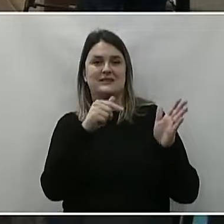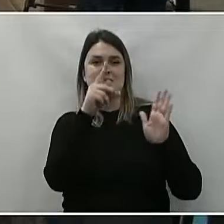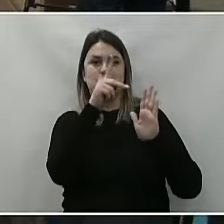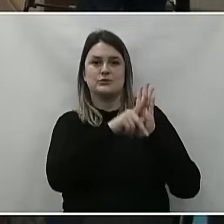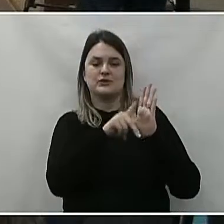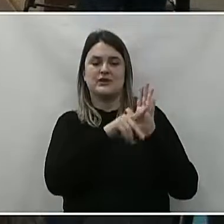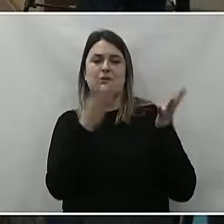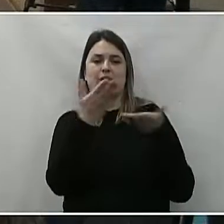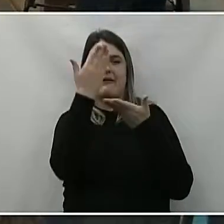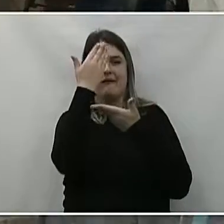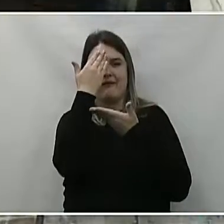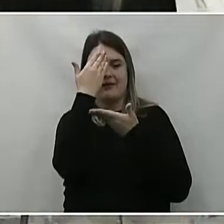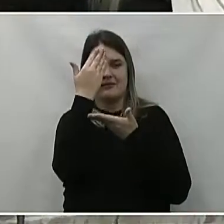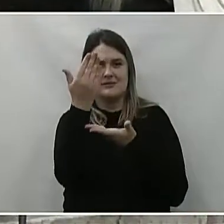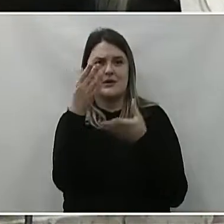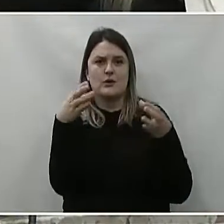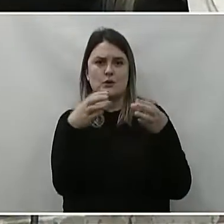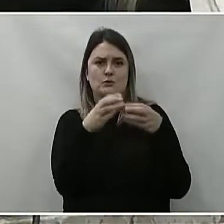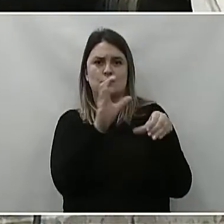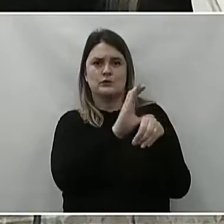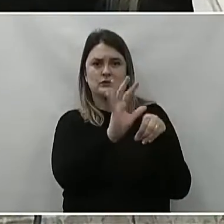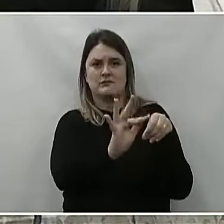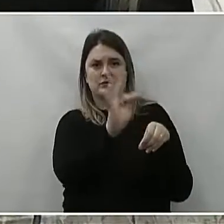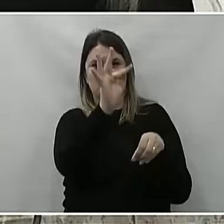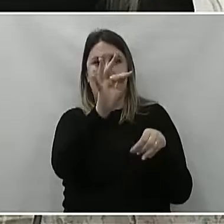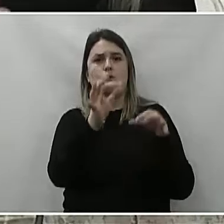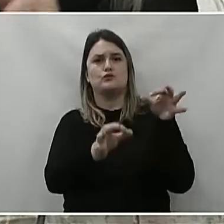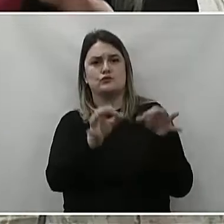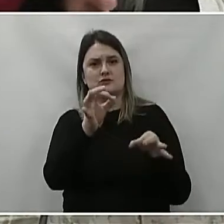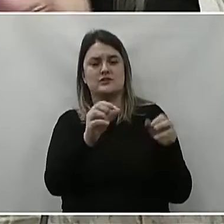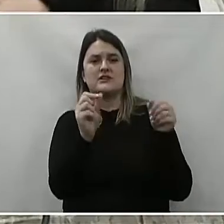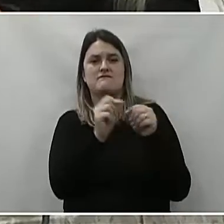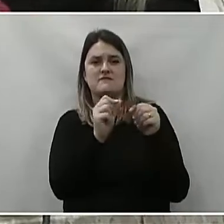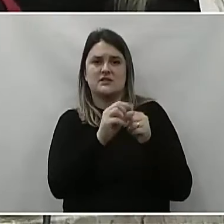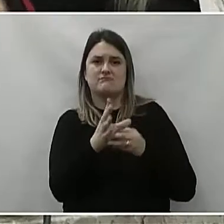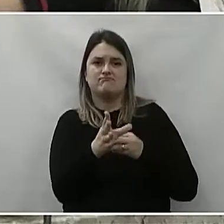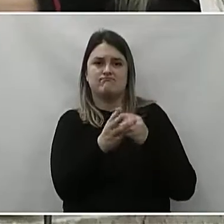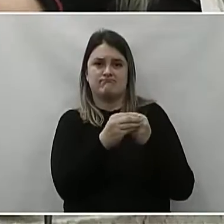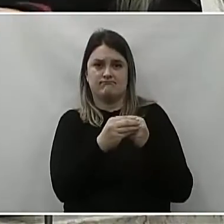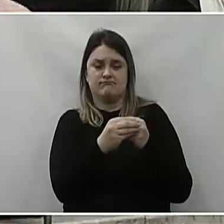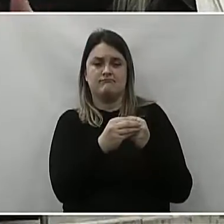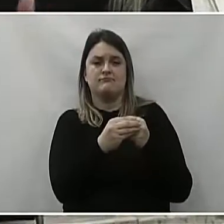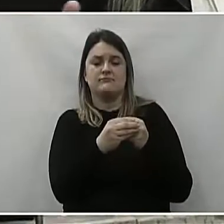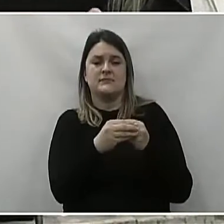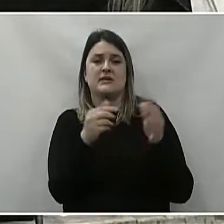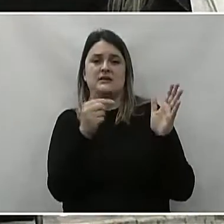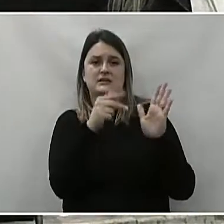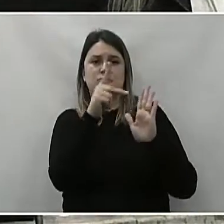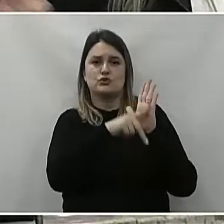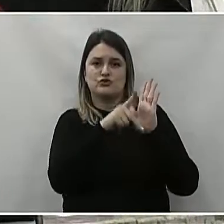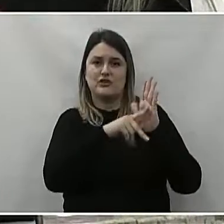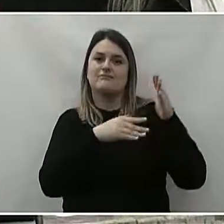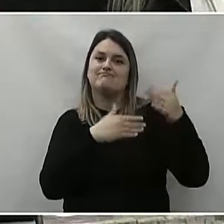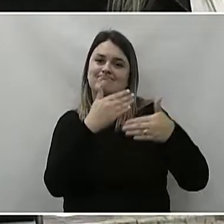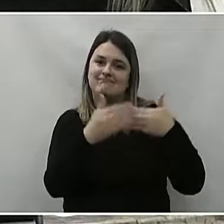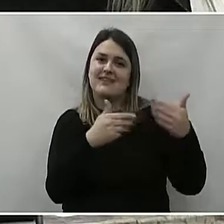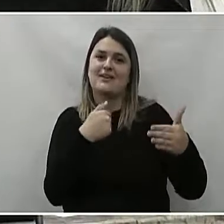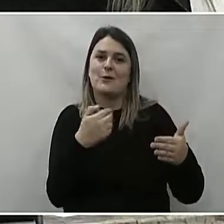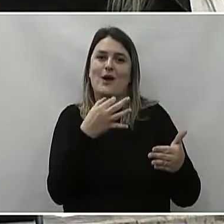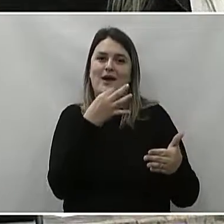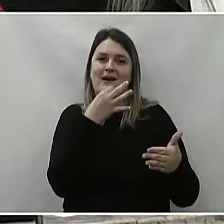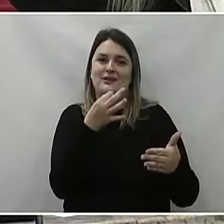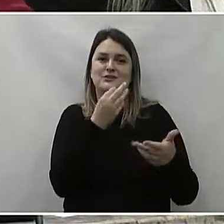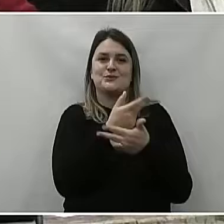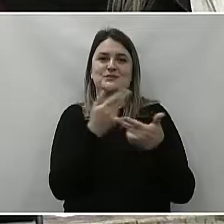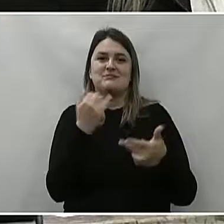esse projeto, eu queria agradecer também a Comissão de Constituição e Justiça, que fez a emenda para que esse projeto andasse. Eu acho que